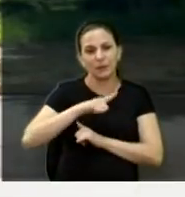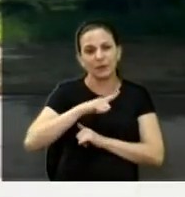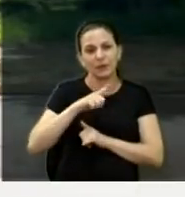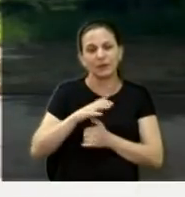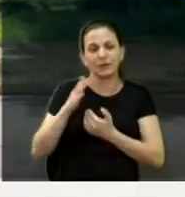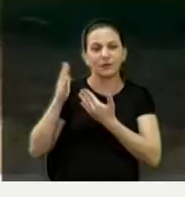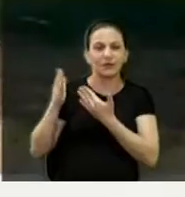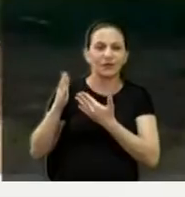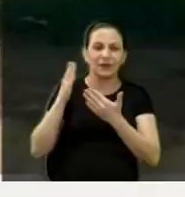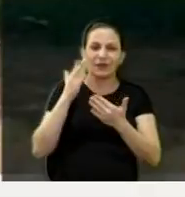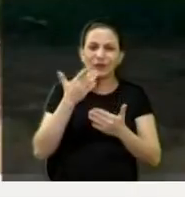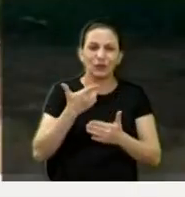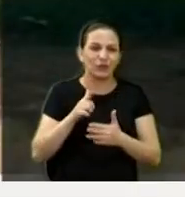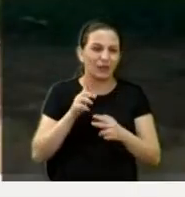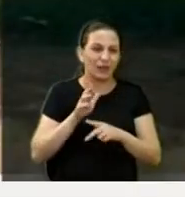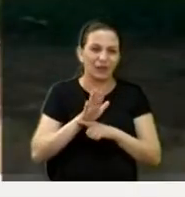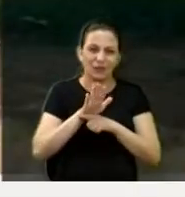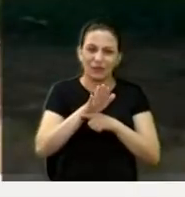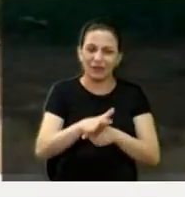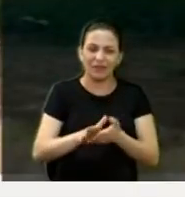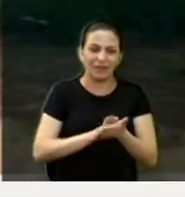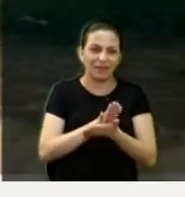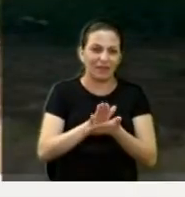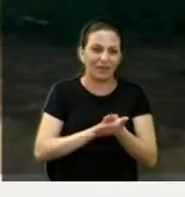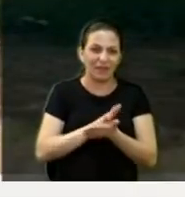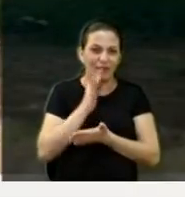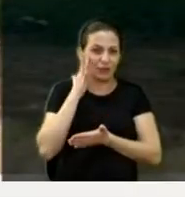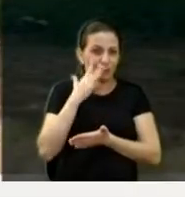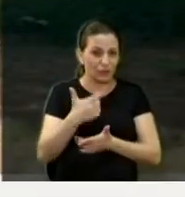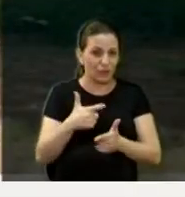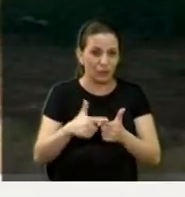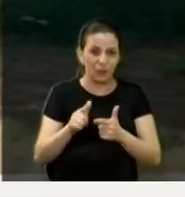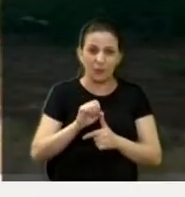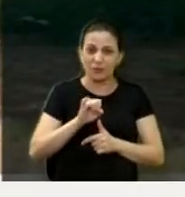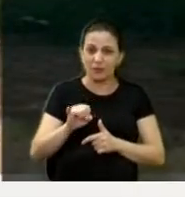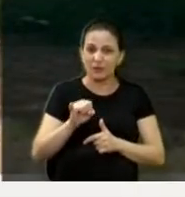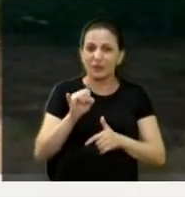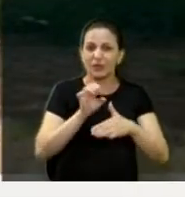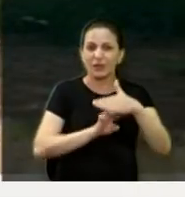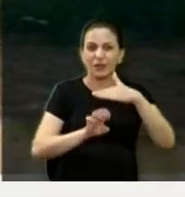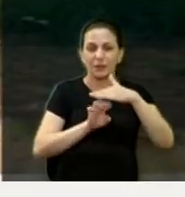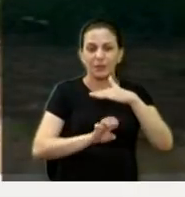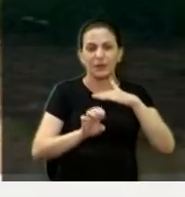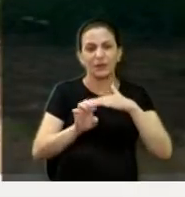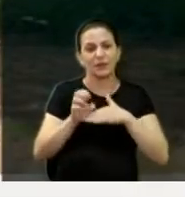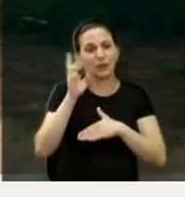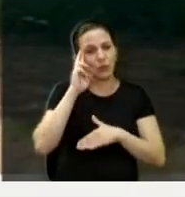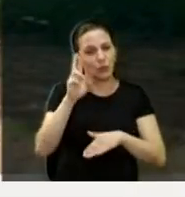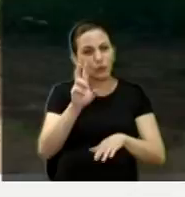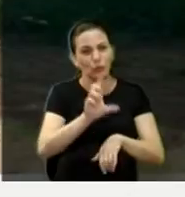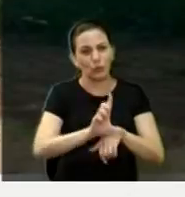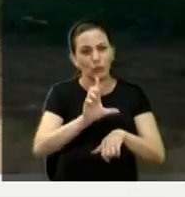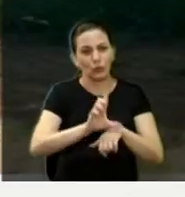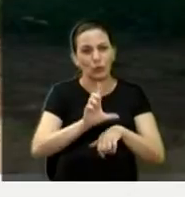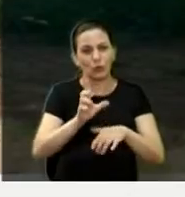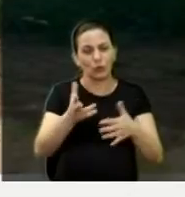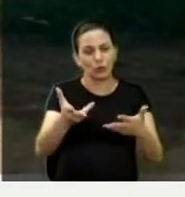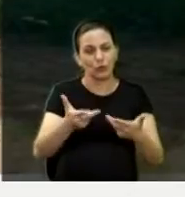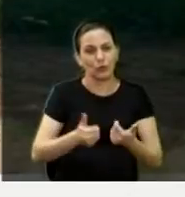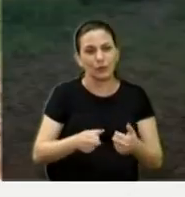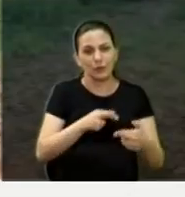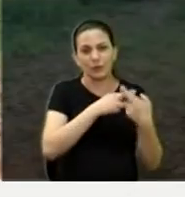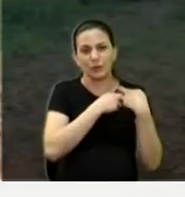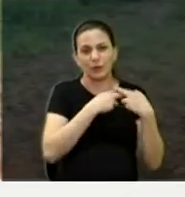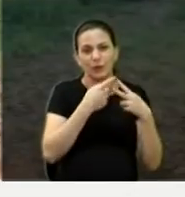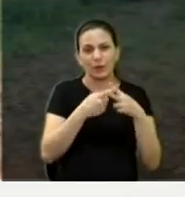Não está bem cuidada, e poderá ter esse problema resolvido, caso um comerciante ou empresário volte a dizer, assume essa praça aí.